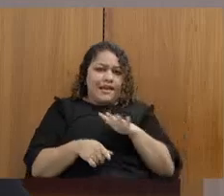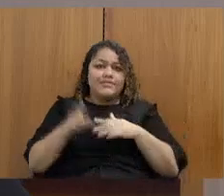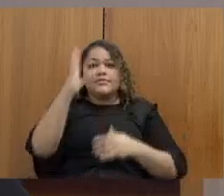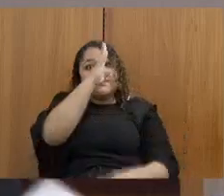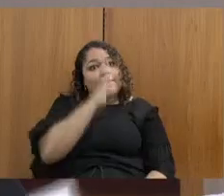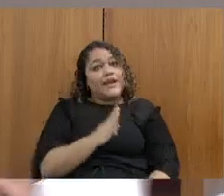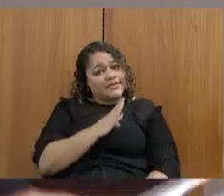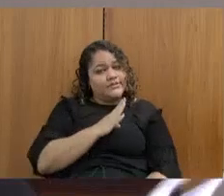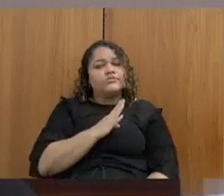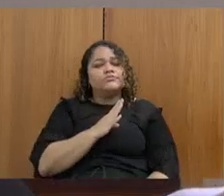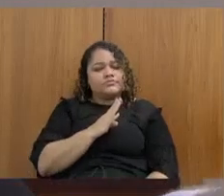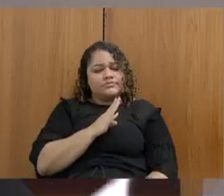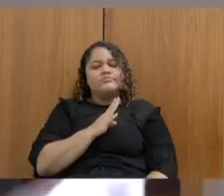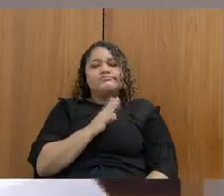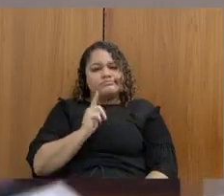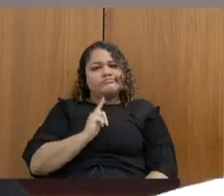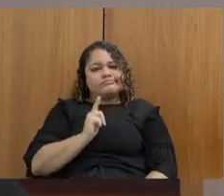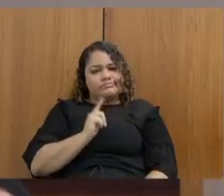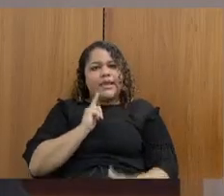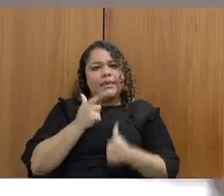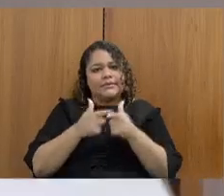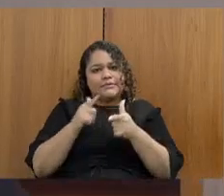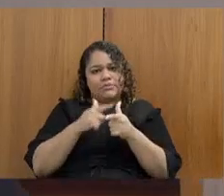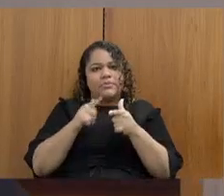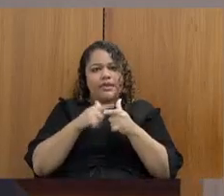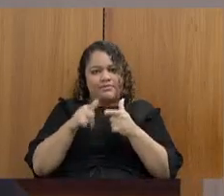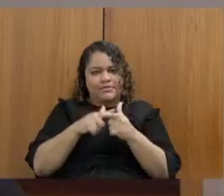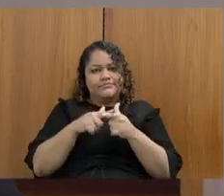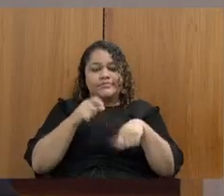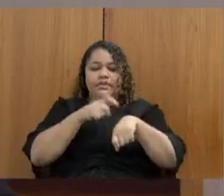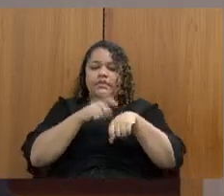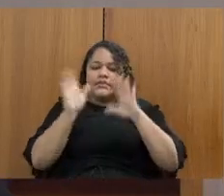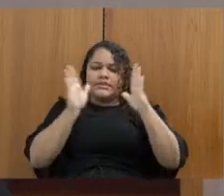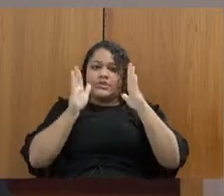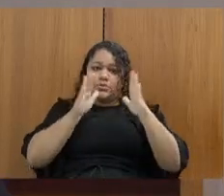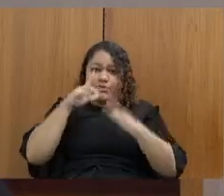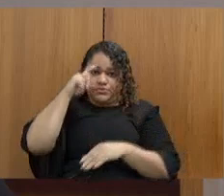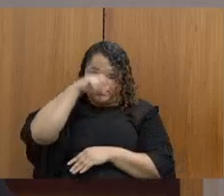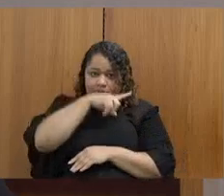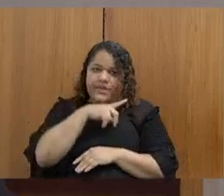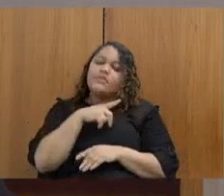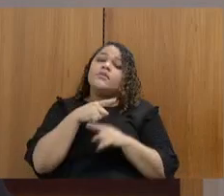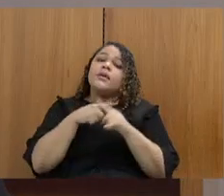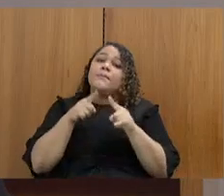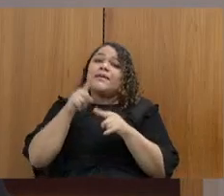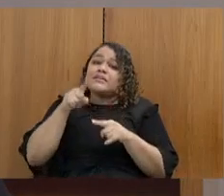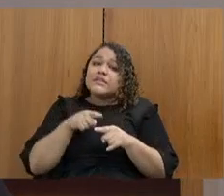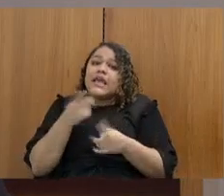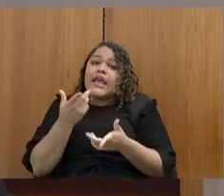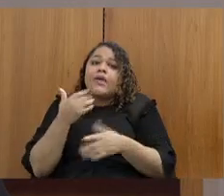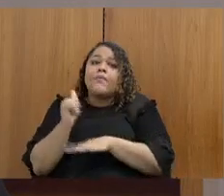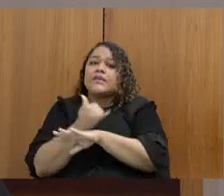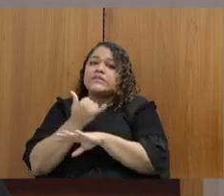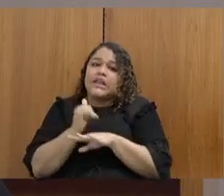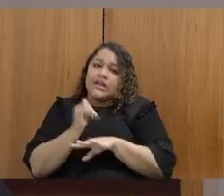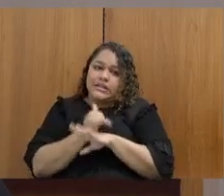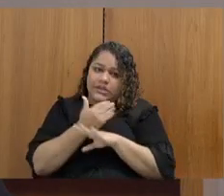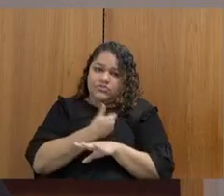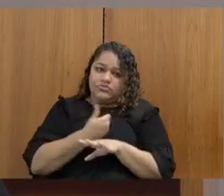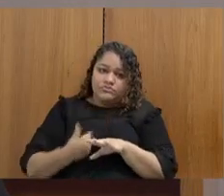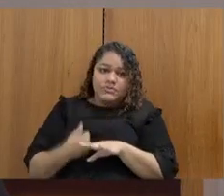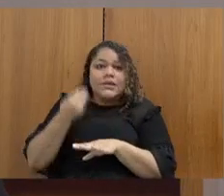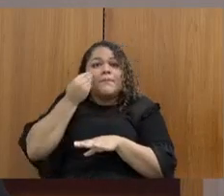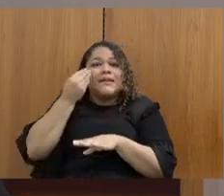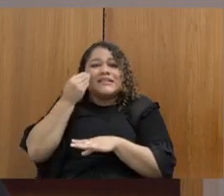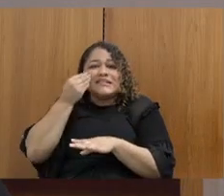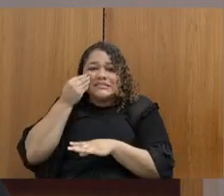complicados com relação a isso, mas é uma forma que o Estado encontrou de dar um atendimento psicológico ao servidor. Isso